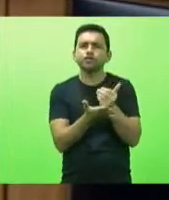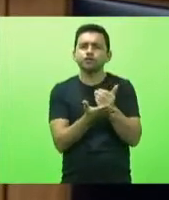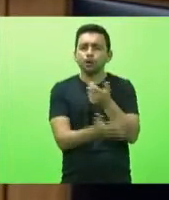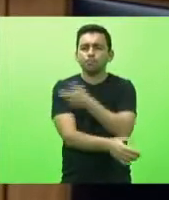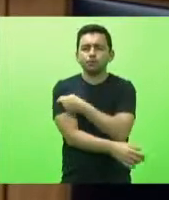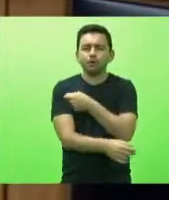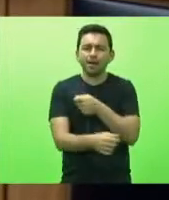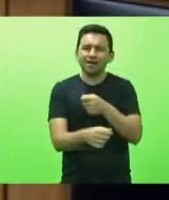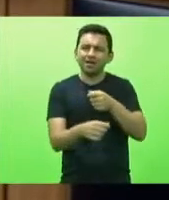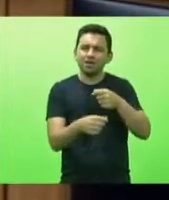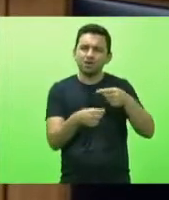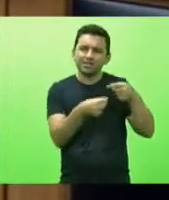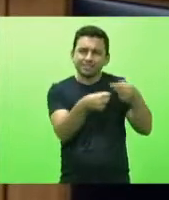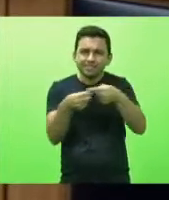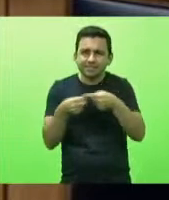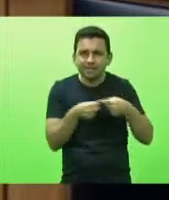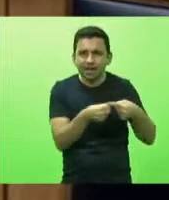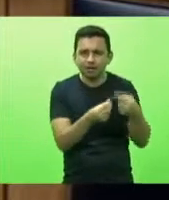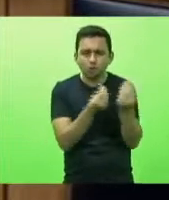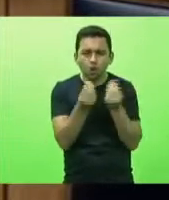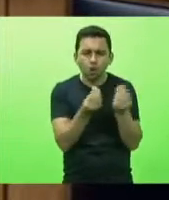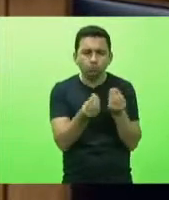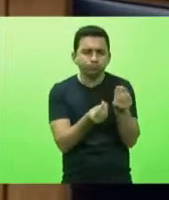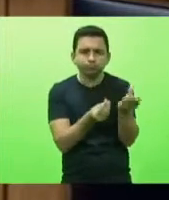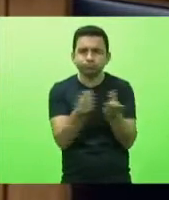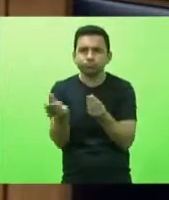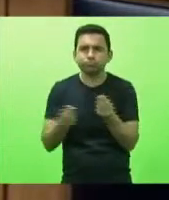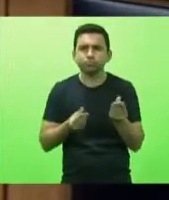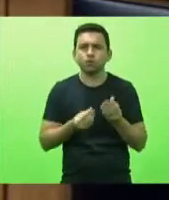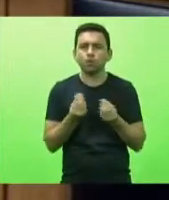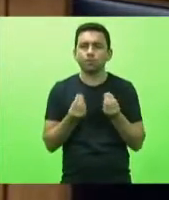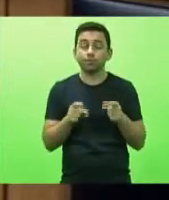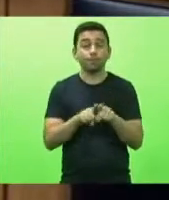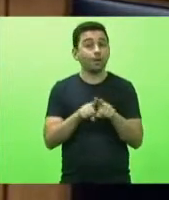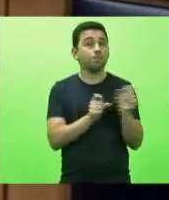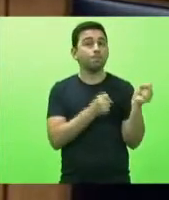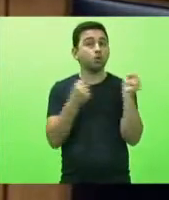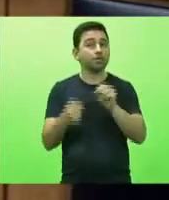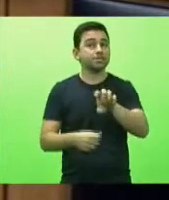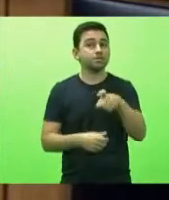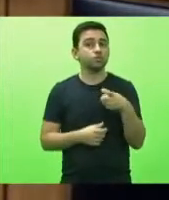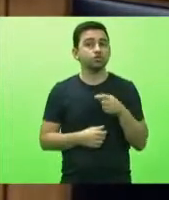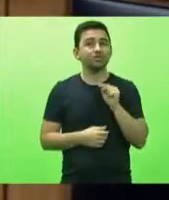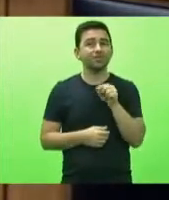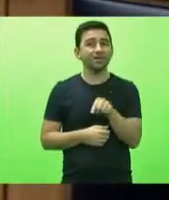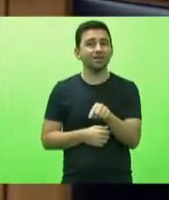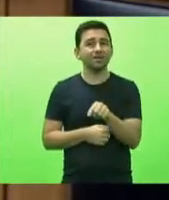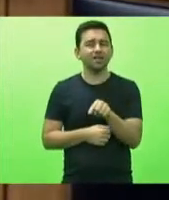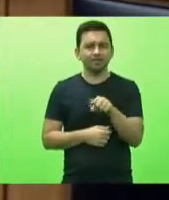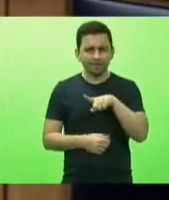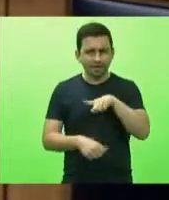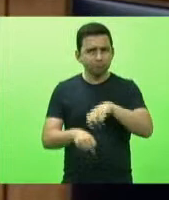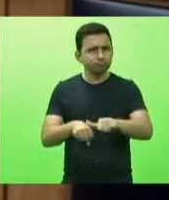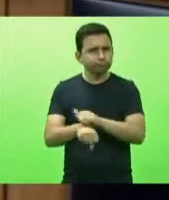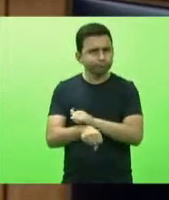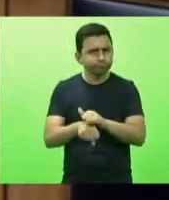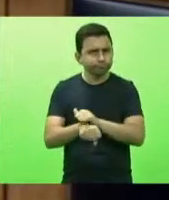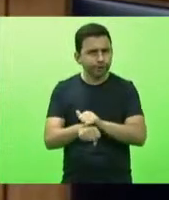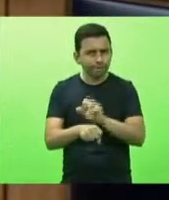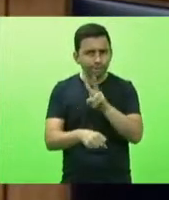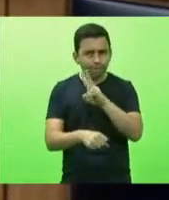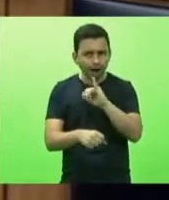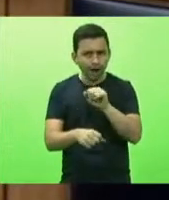macro-regiões e municípios explicar se o Poder Executivo também tem algum plano de aquisição